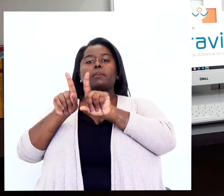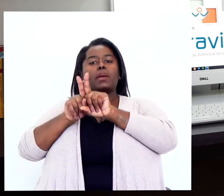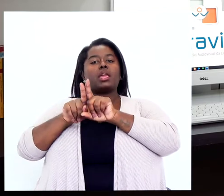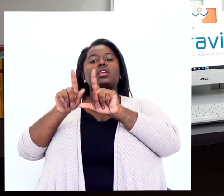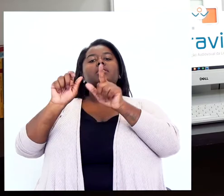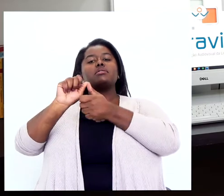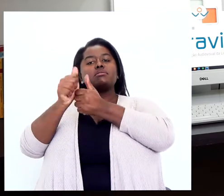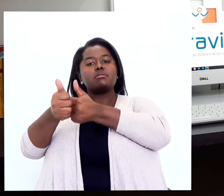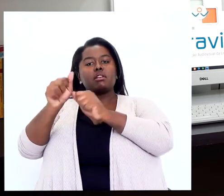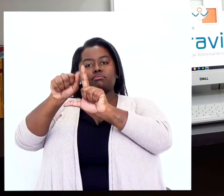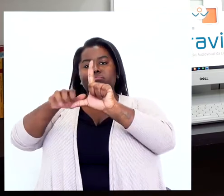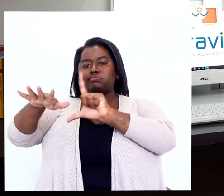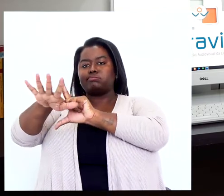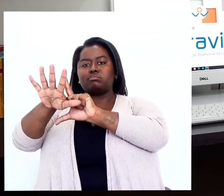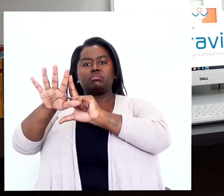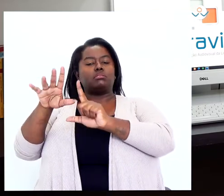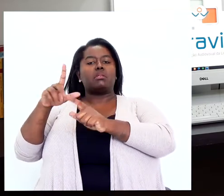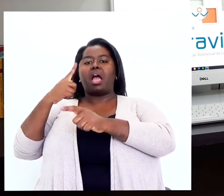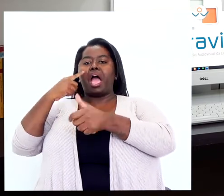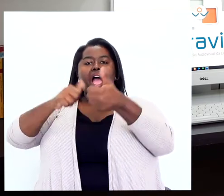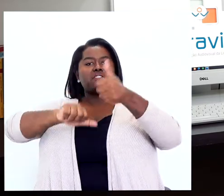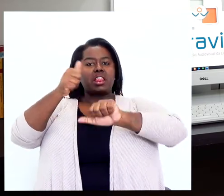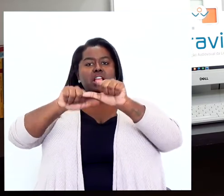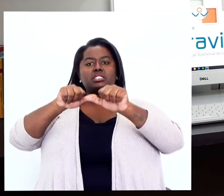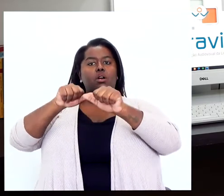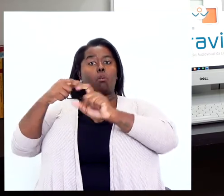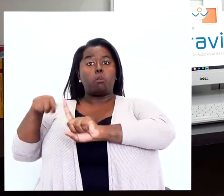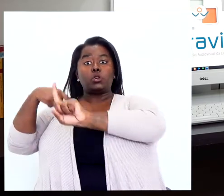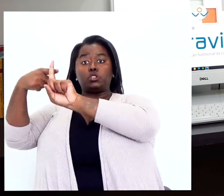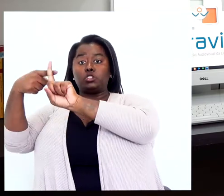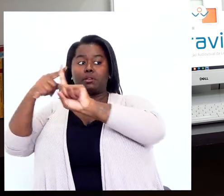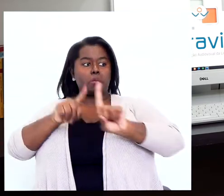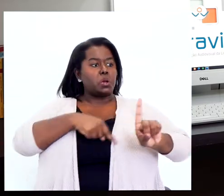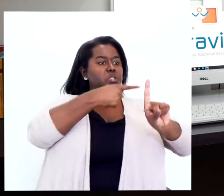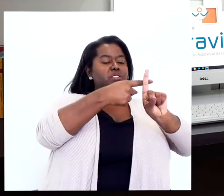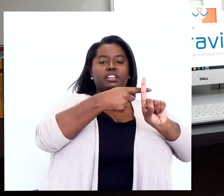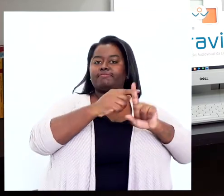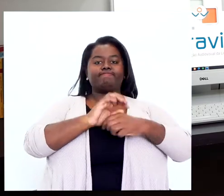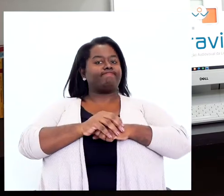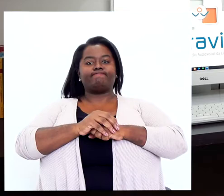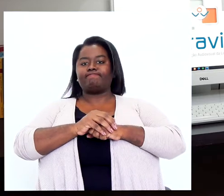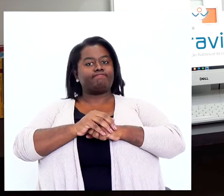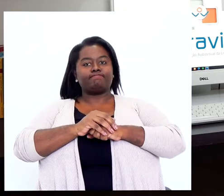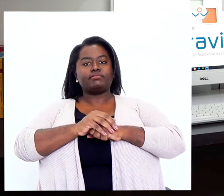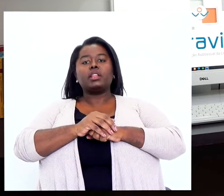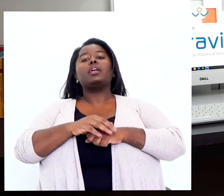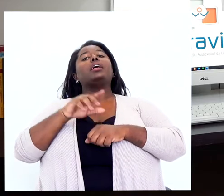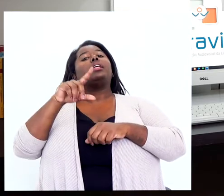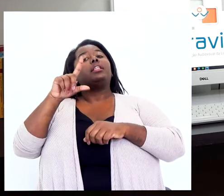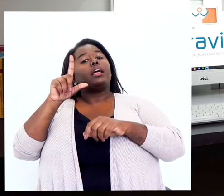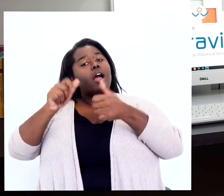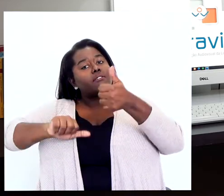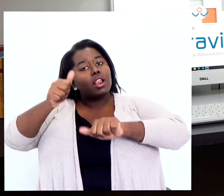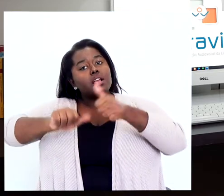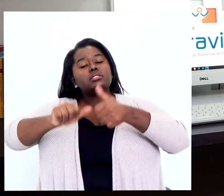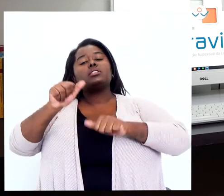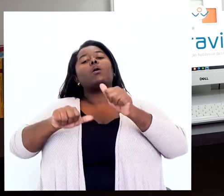guia de produções audiovisuais recebeu avaliação positiva. As avaliações positivas para